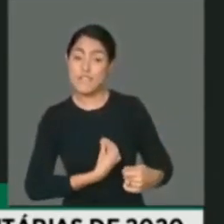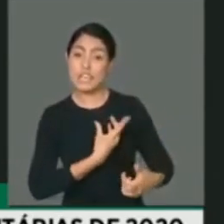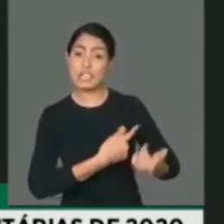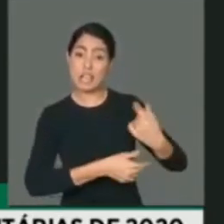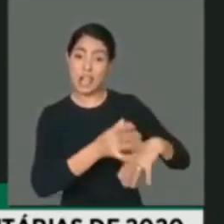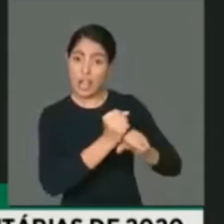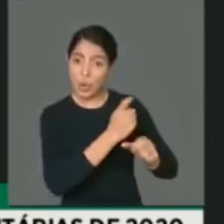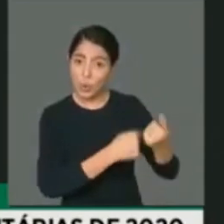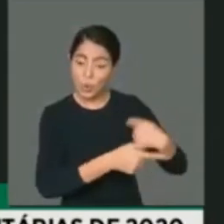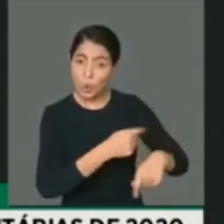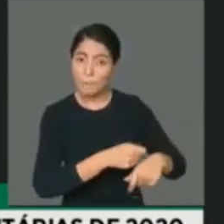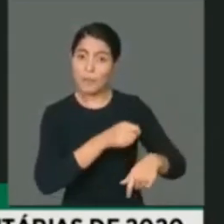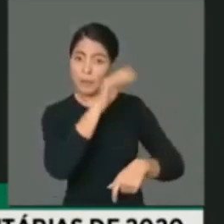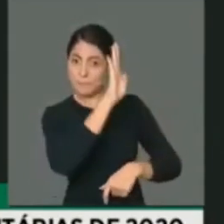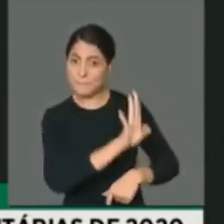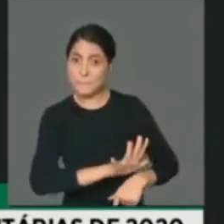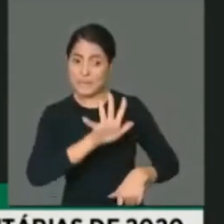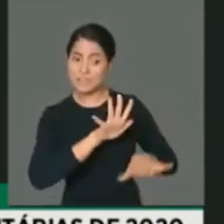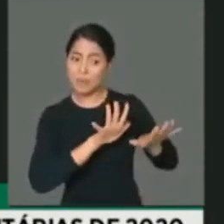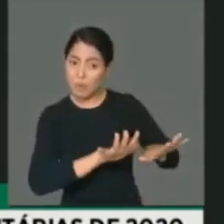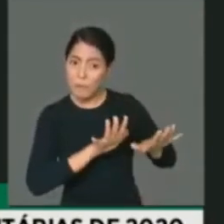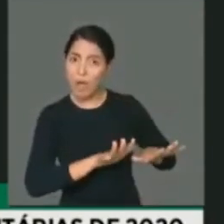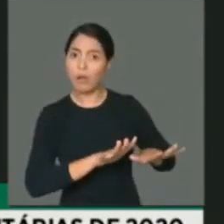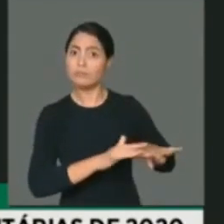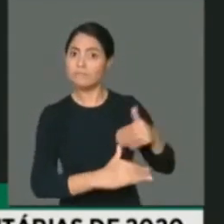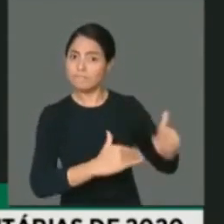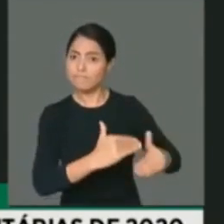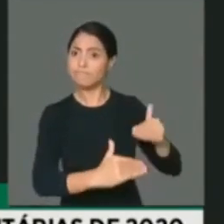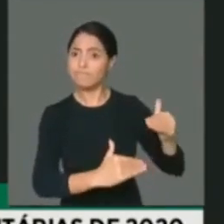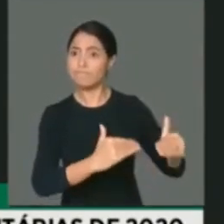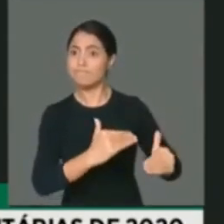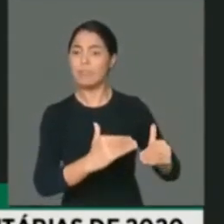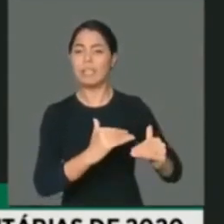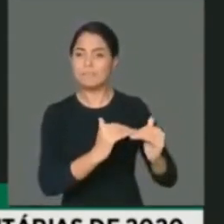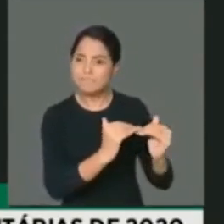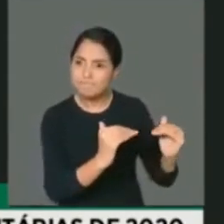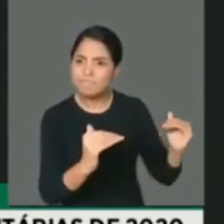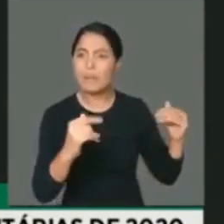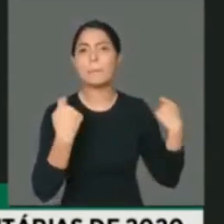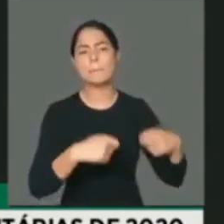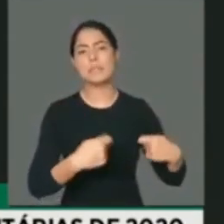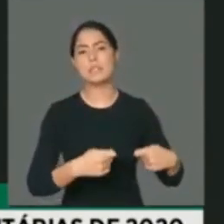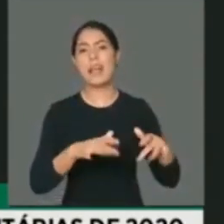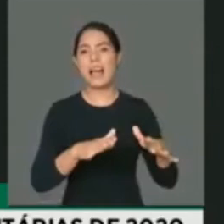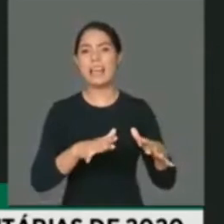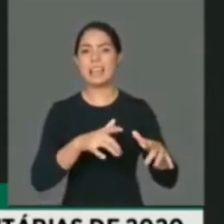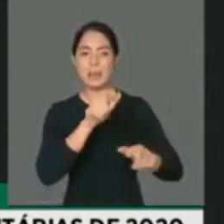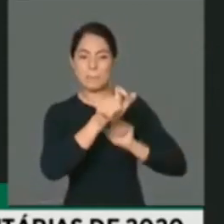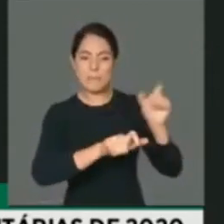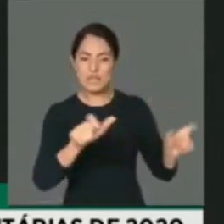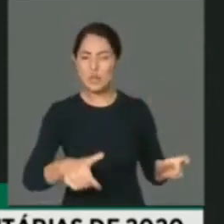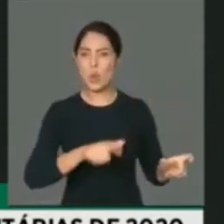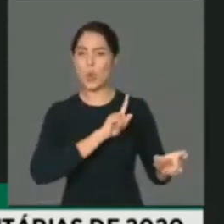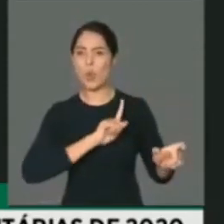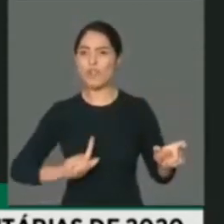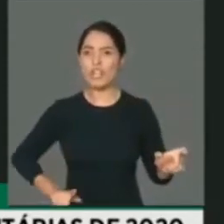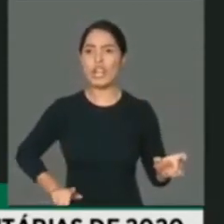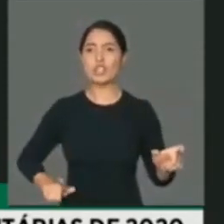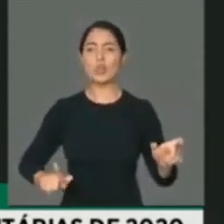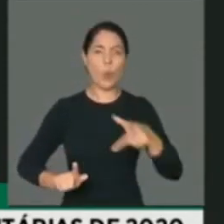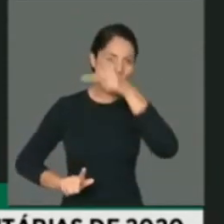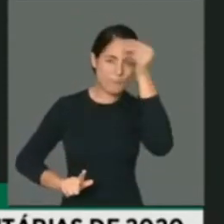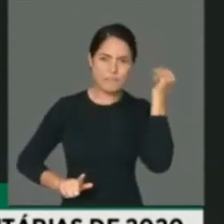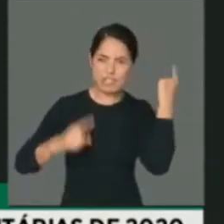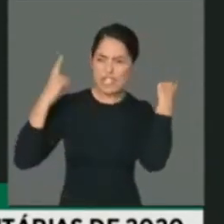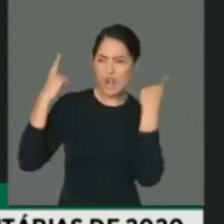sólida, e os governadores e prefeitos têm trabalhado muito para atacar o governo, para ver com que haja um sucatinamento